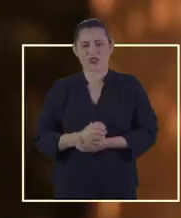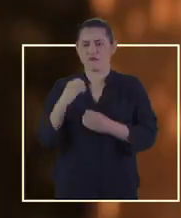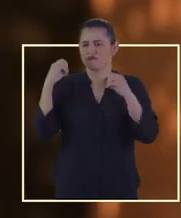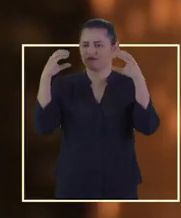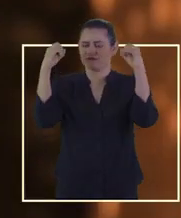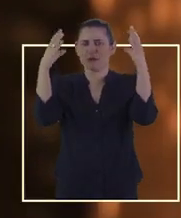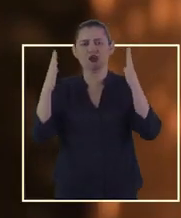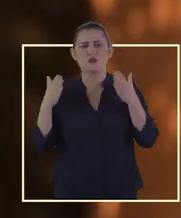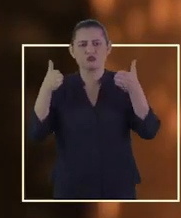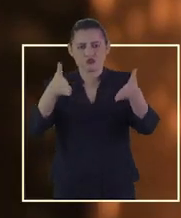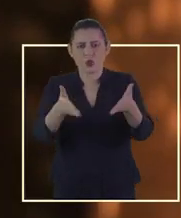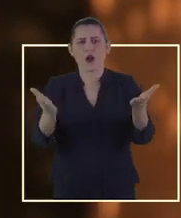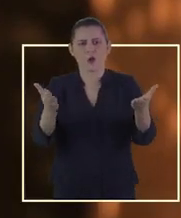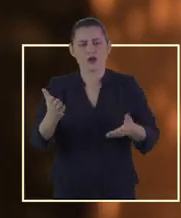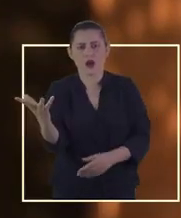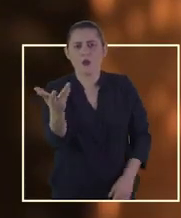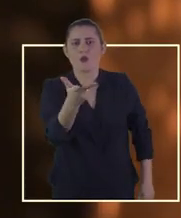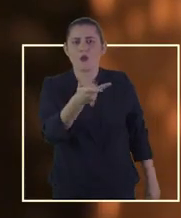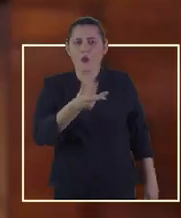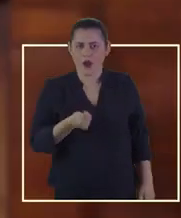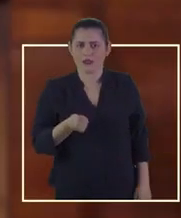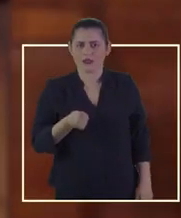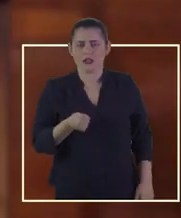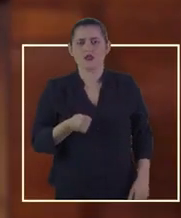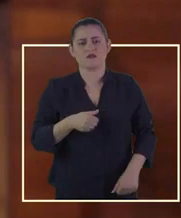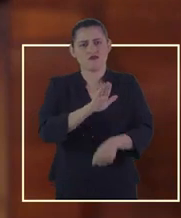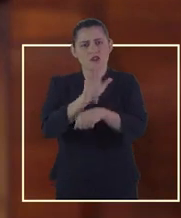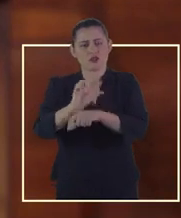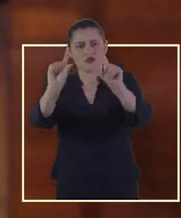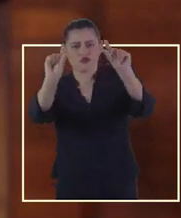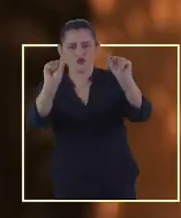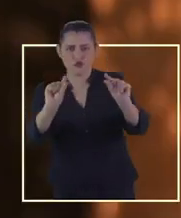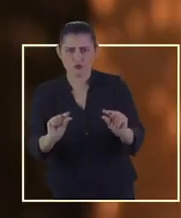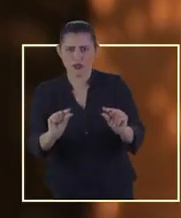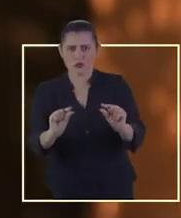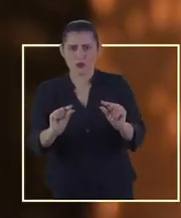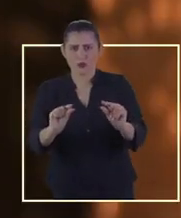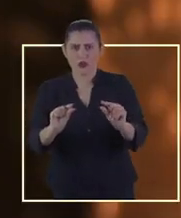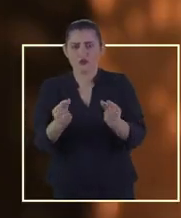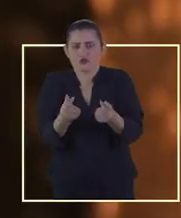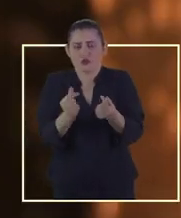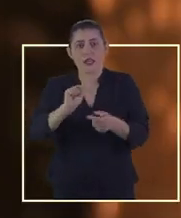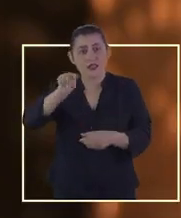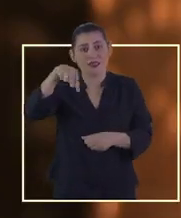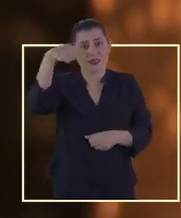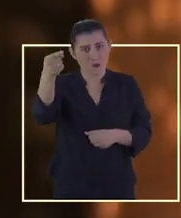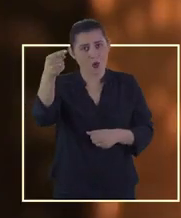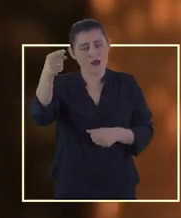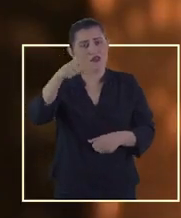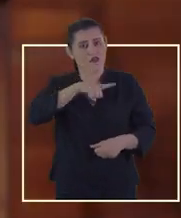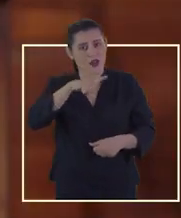A iluminação chegou. E chegou de qualidade. De uma forma que vai reduzir o custo. Esse custo depois vai